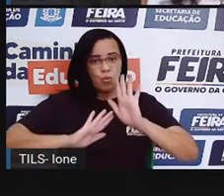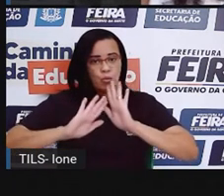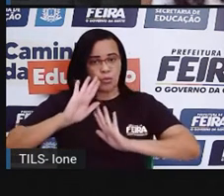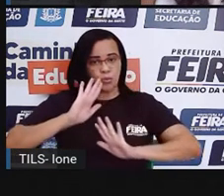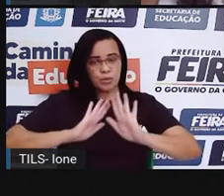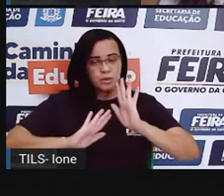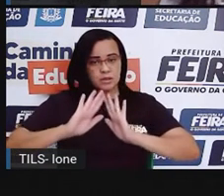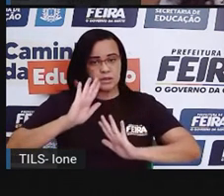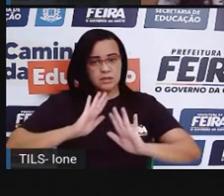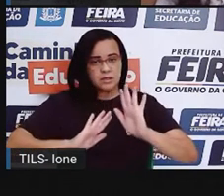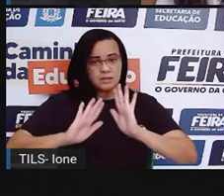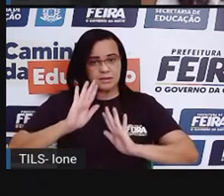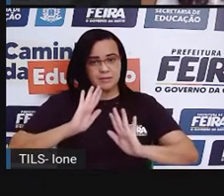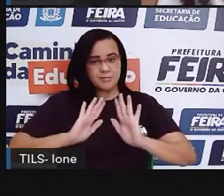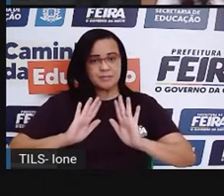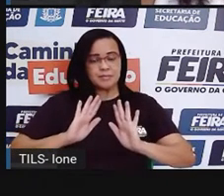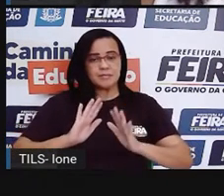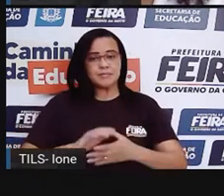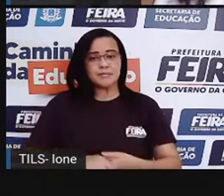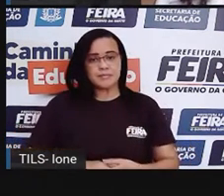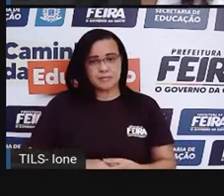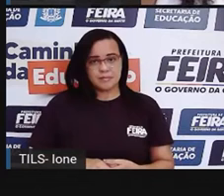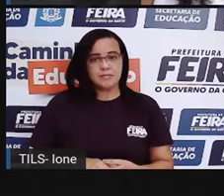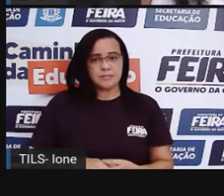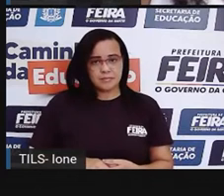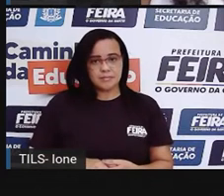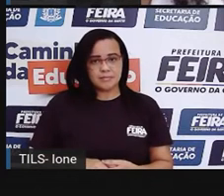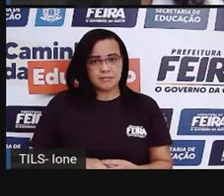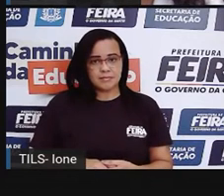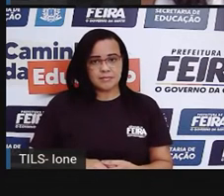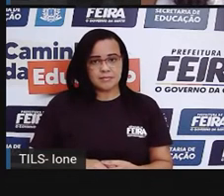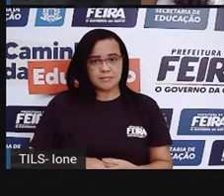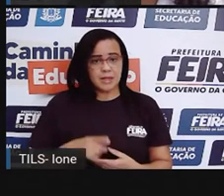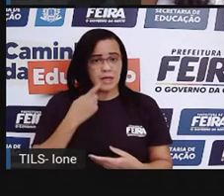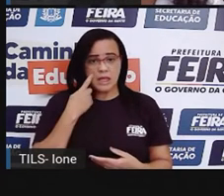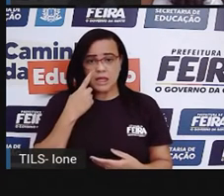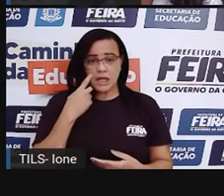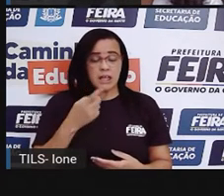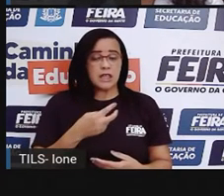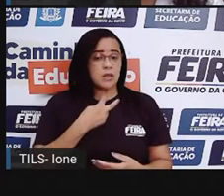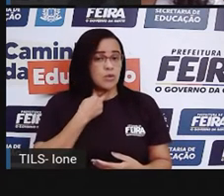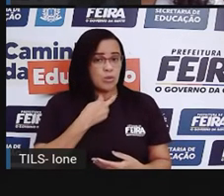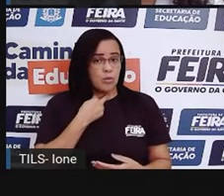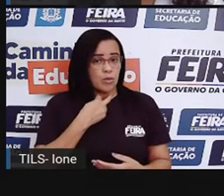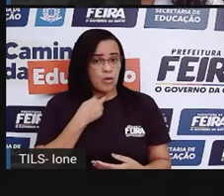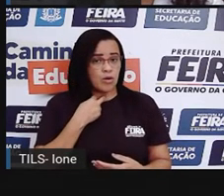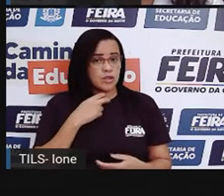serão essas ações, essas atividades que a criança não pode fazer? Vamos ver?